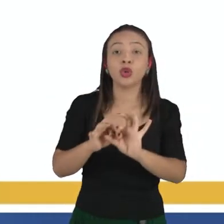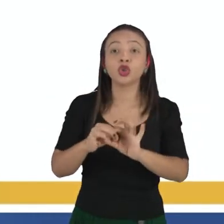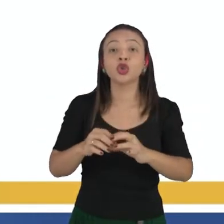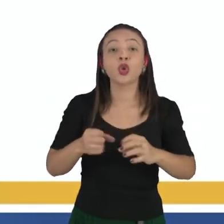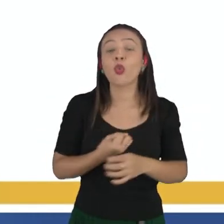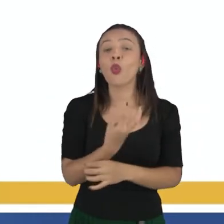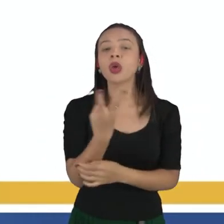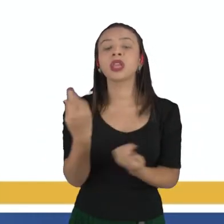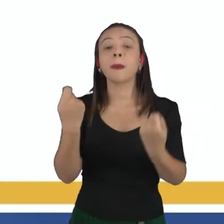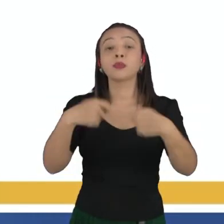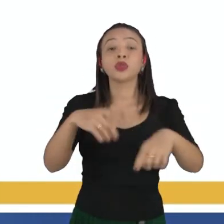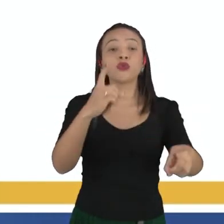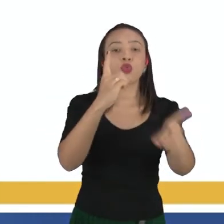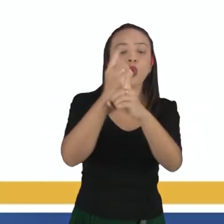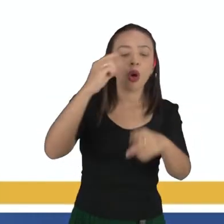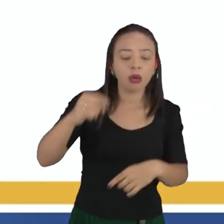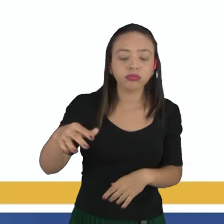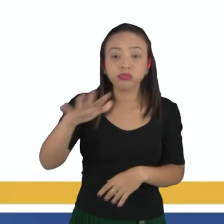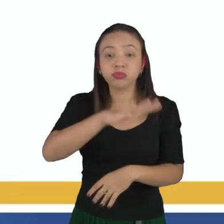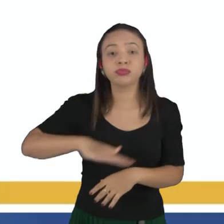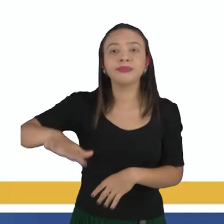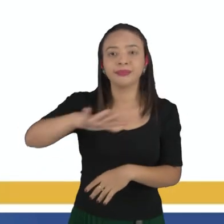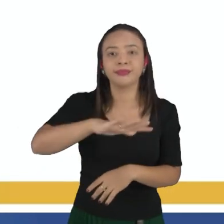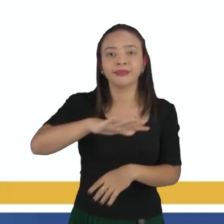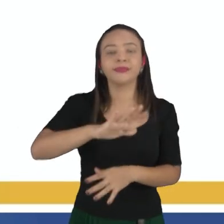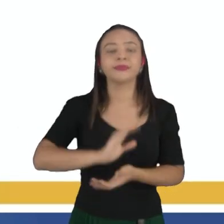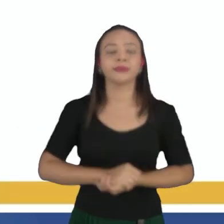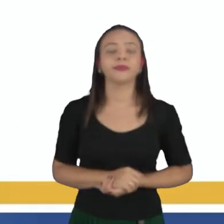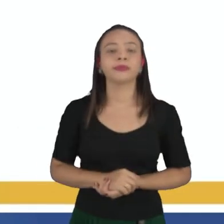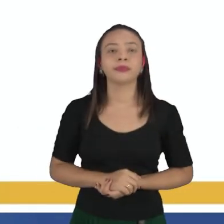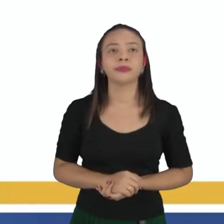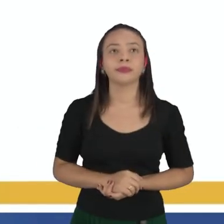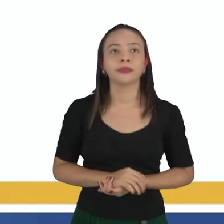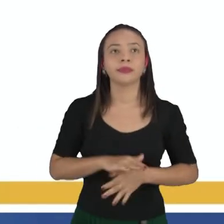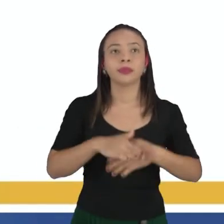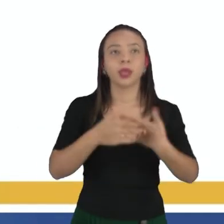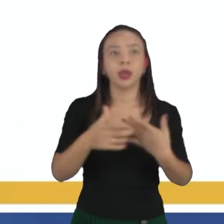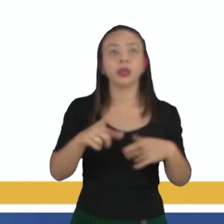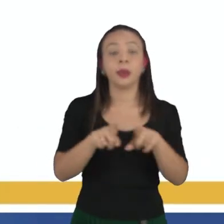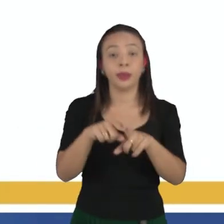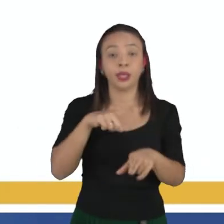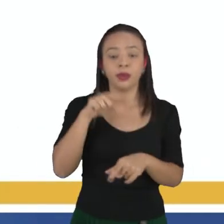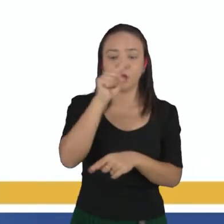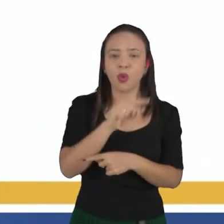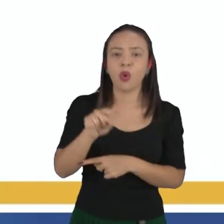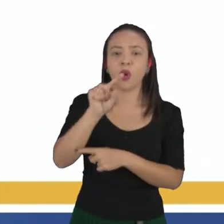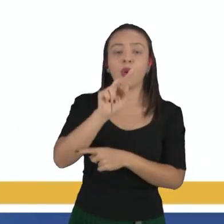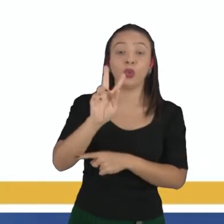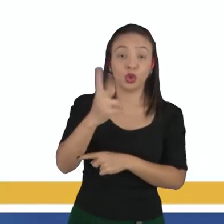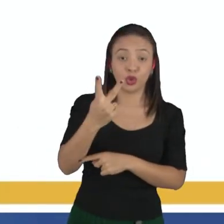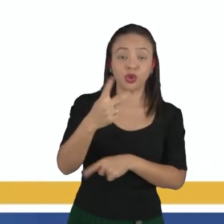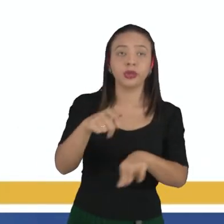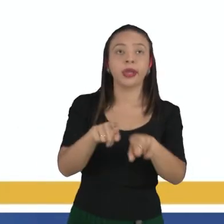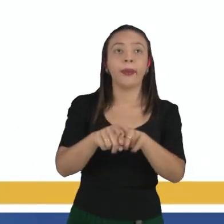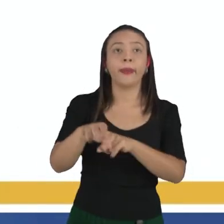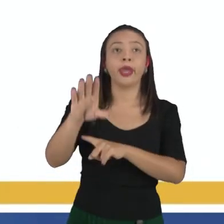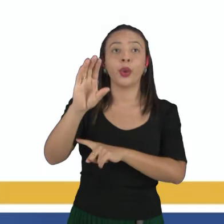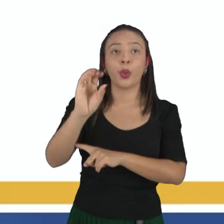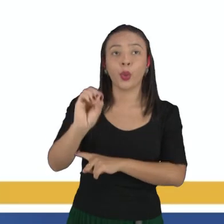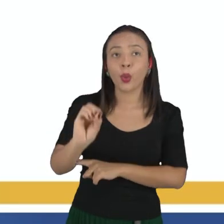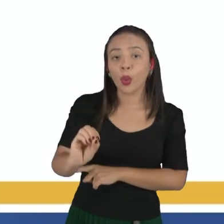nossa natureza. E aí aqui vem só representar isso, ok? E aí nós temos aqui circulado o hidrogênio, o